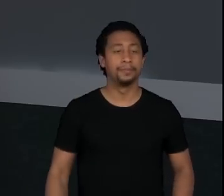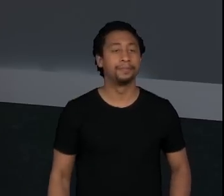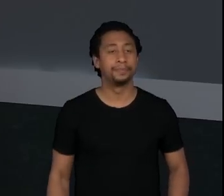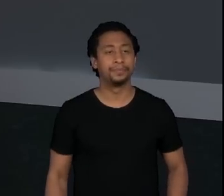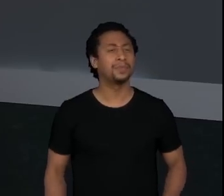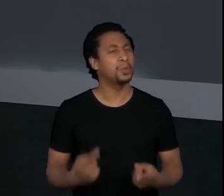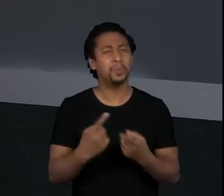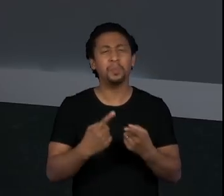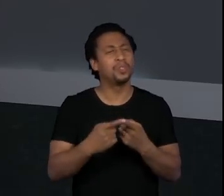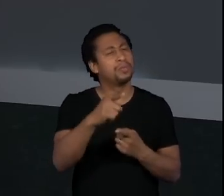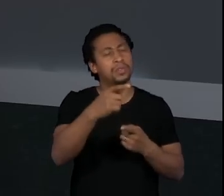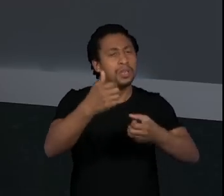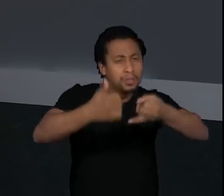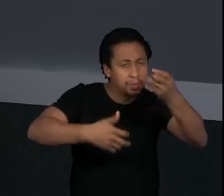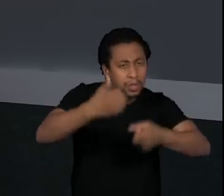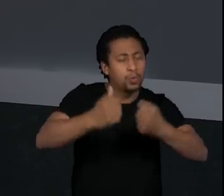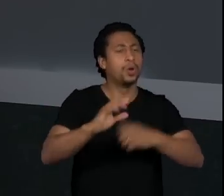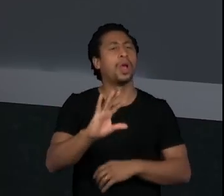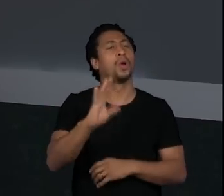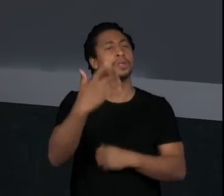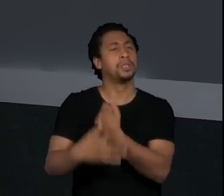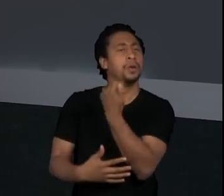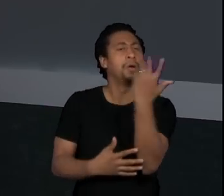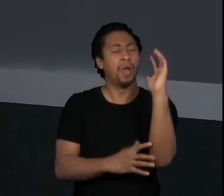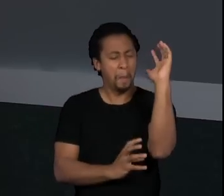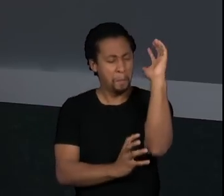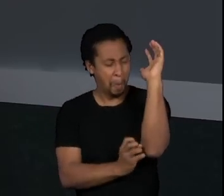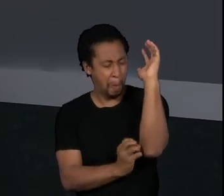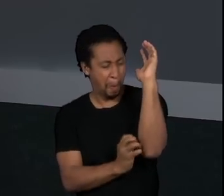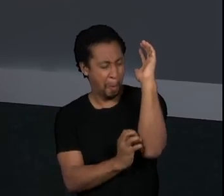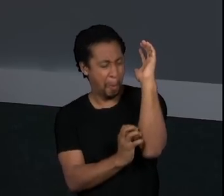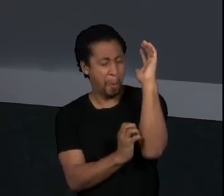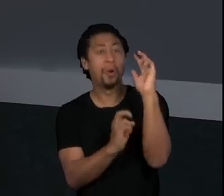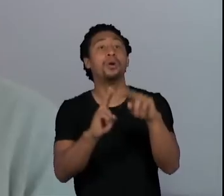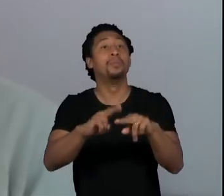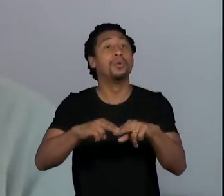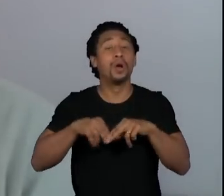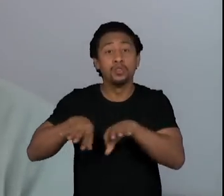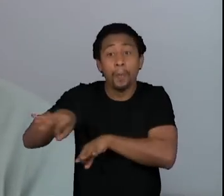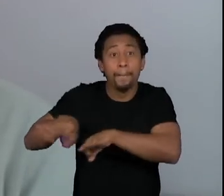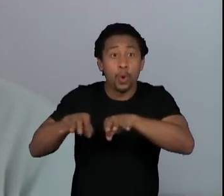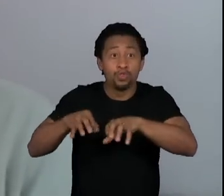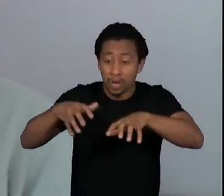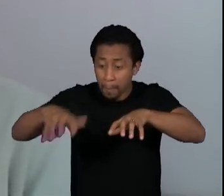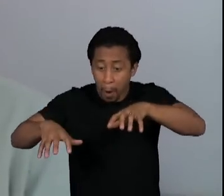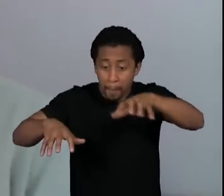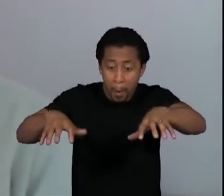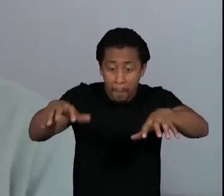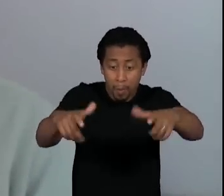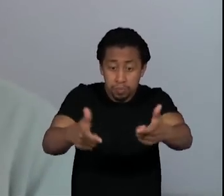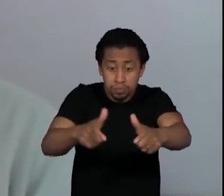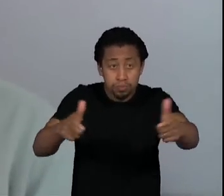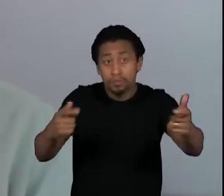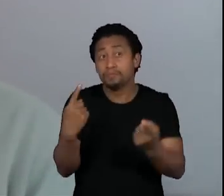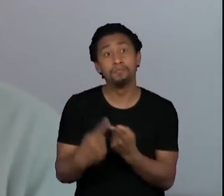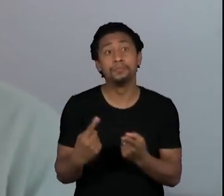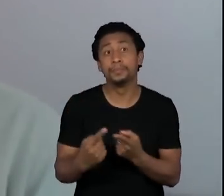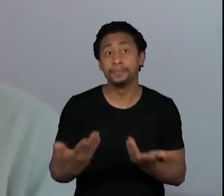cupinização do Pantanal com essa quantidade de projetos? O termo cupinização